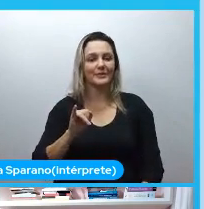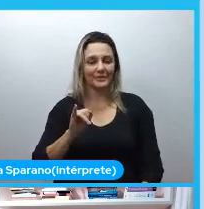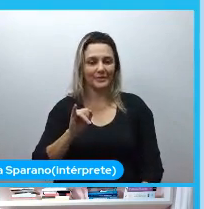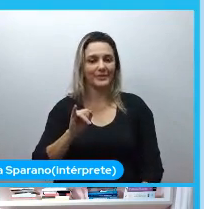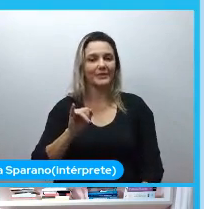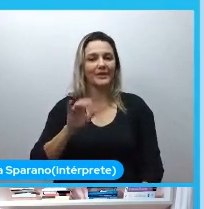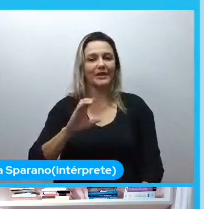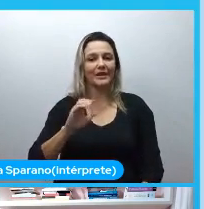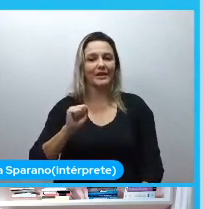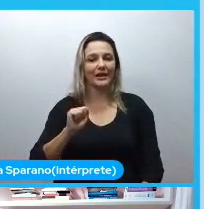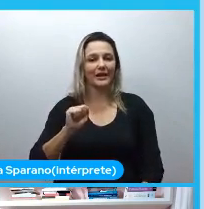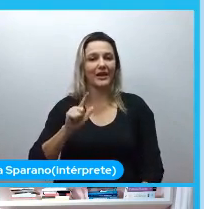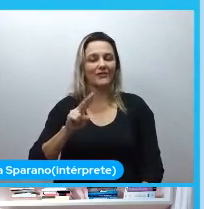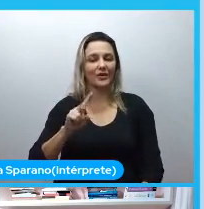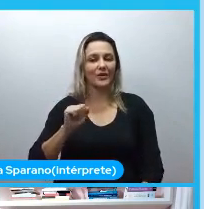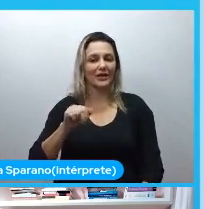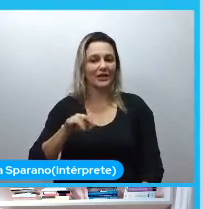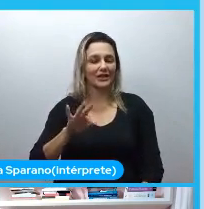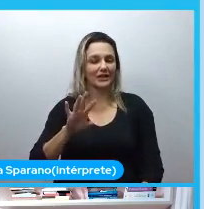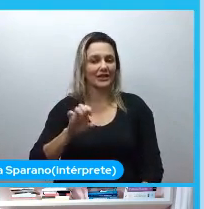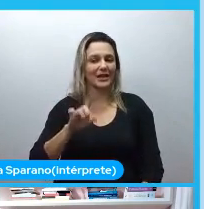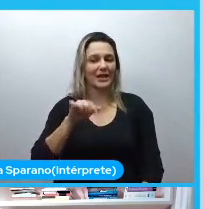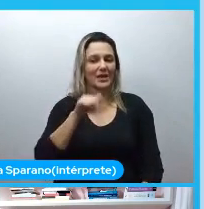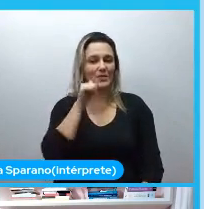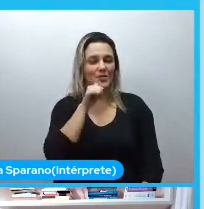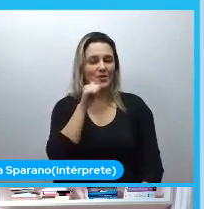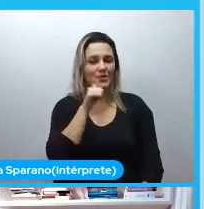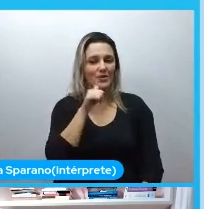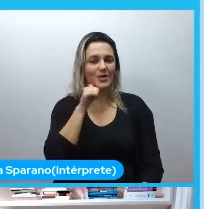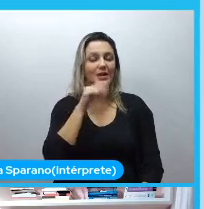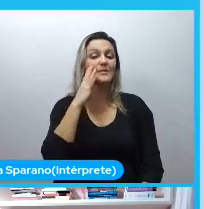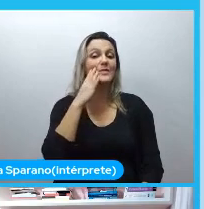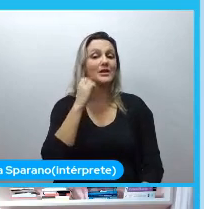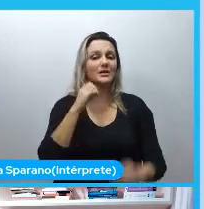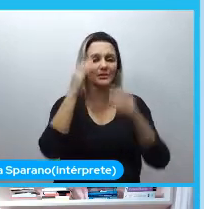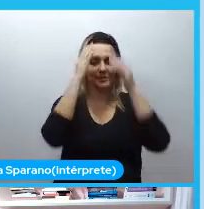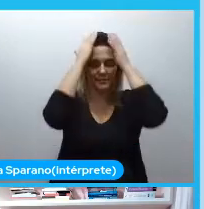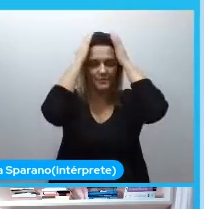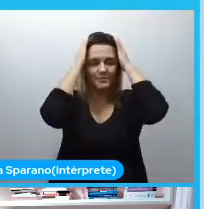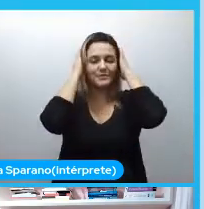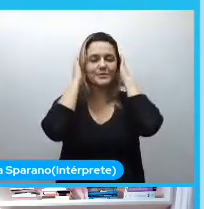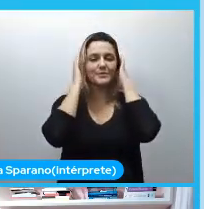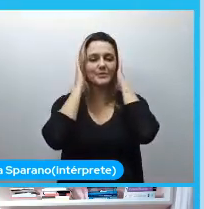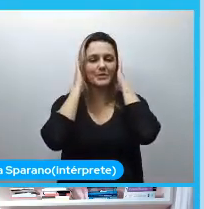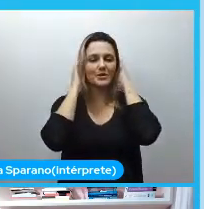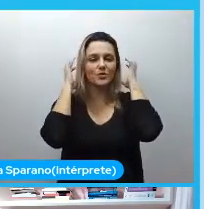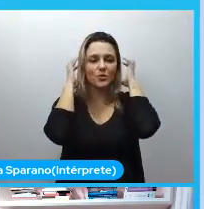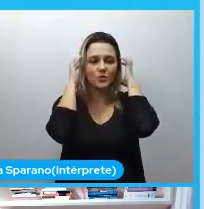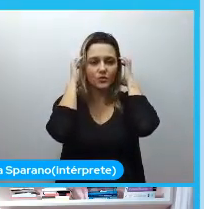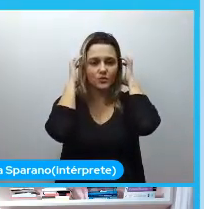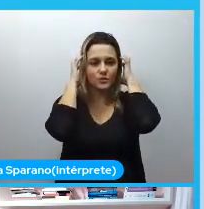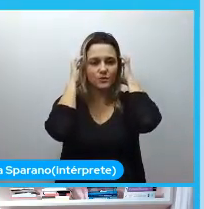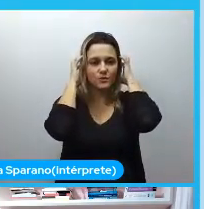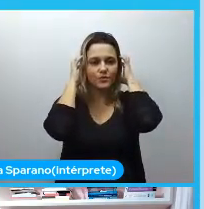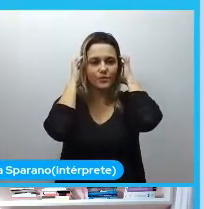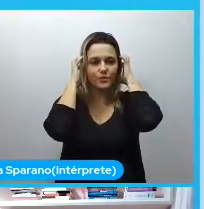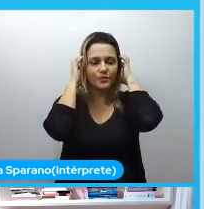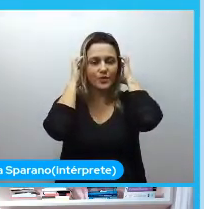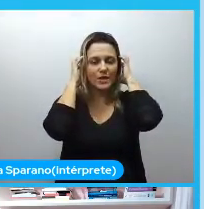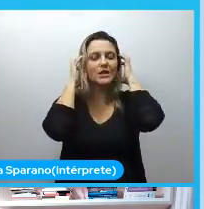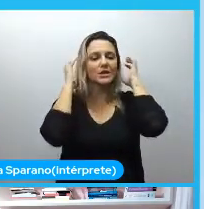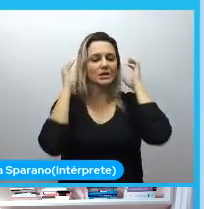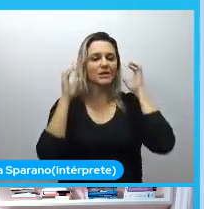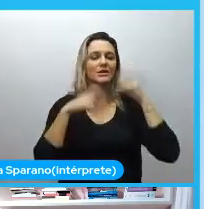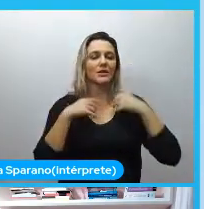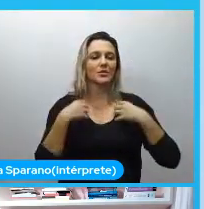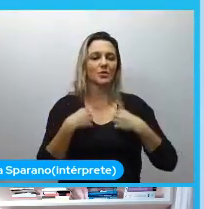Cavalcante. Eu sou uma mulher branca, de cabelo curto. Estou usando aqui um fone um pouquinho grande. Estou com a